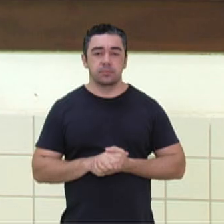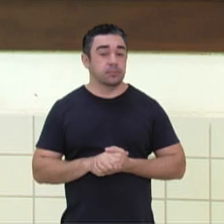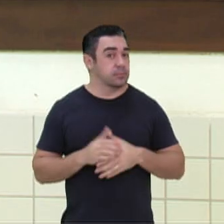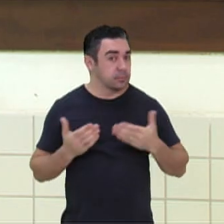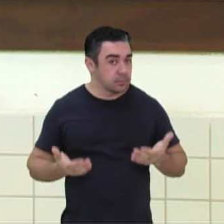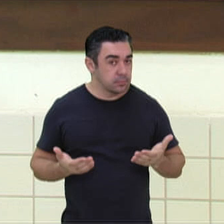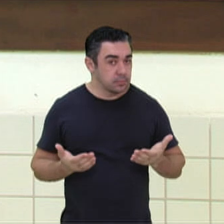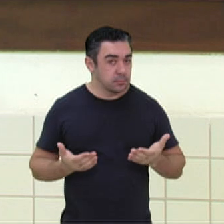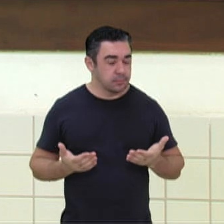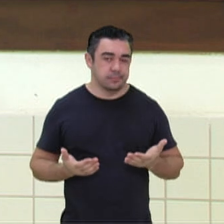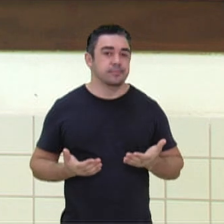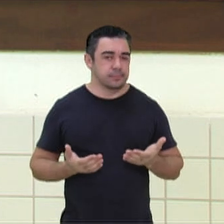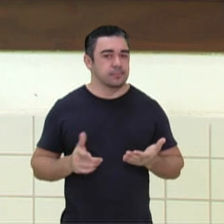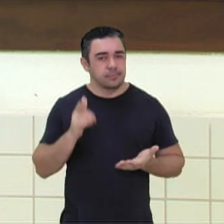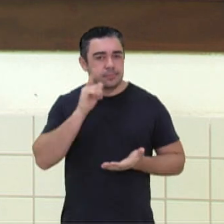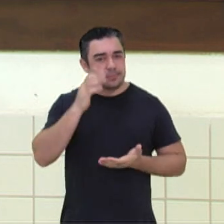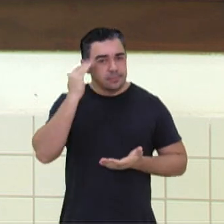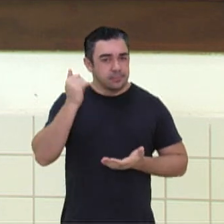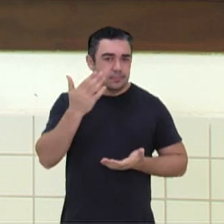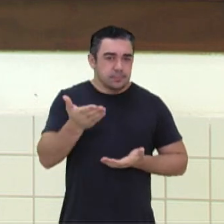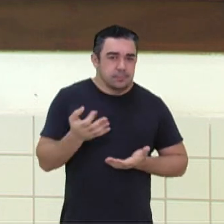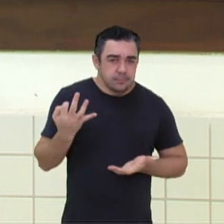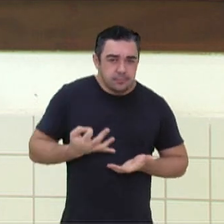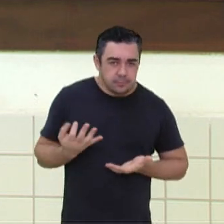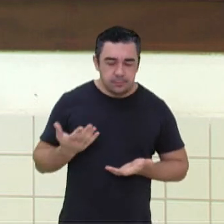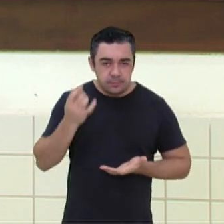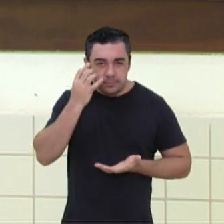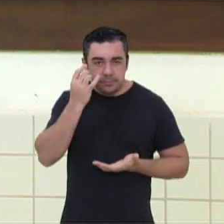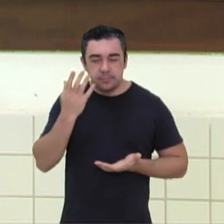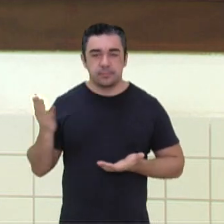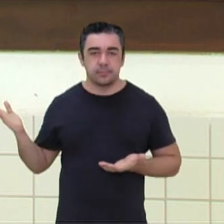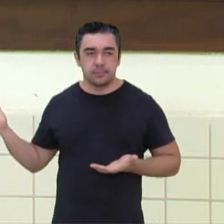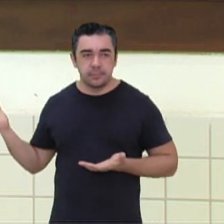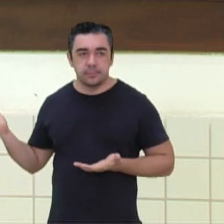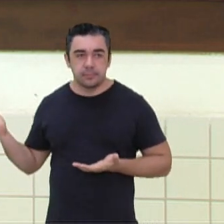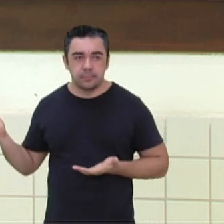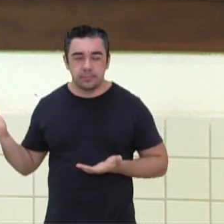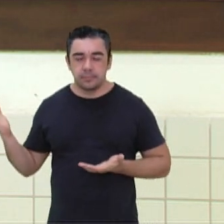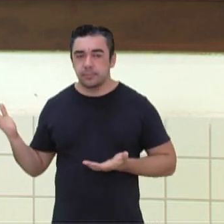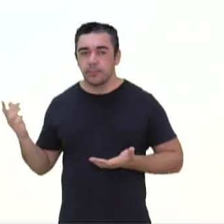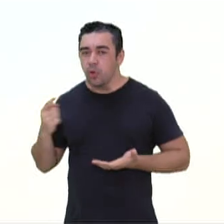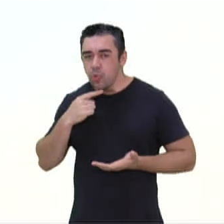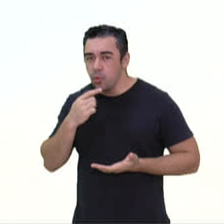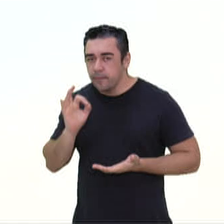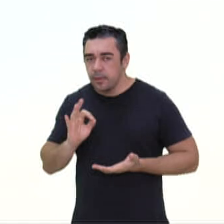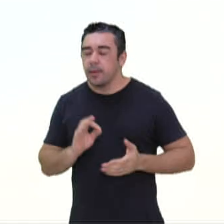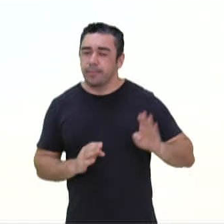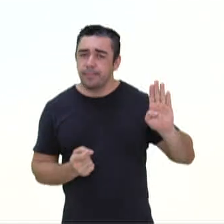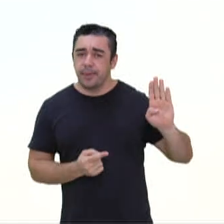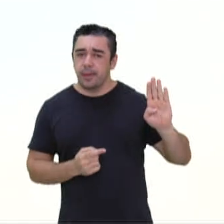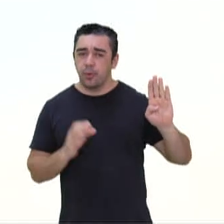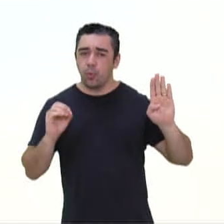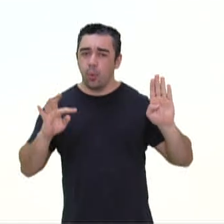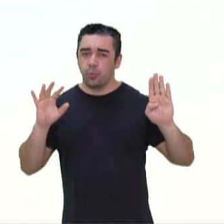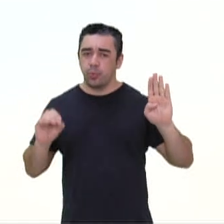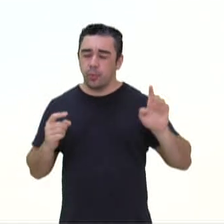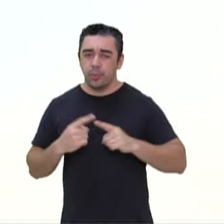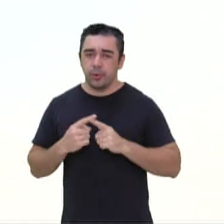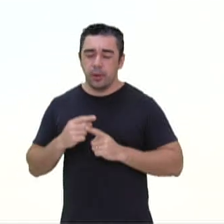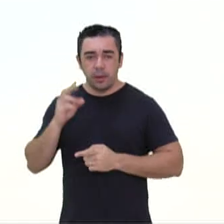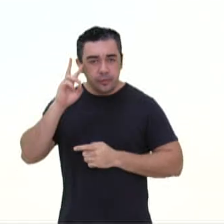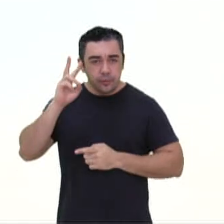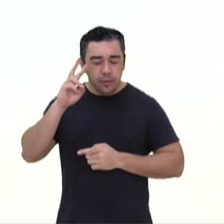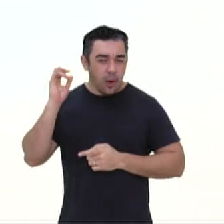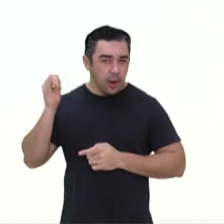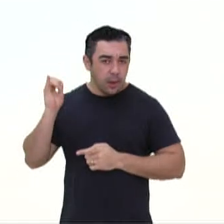Daí, deram conto ali? Com certeza, né? Muito fácil, né? Então, sem dúvida nenhuma, conto. Porque narra uma